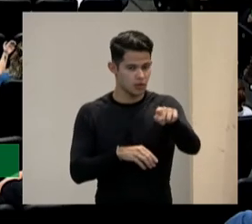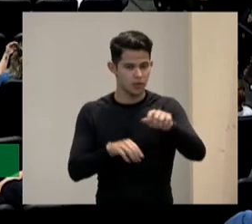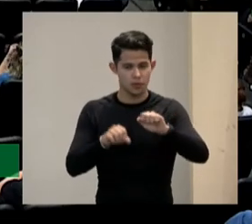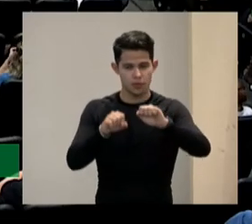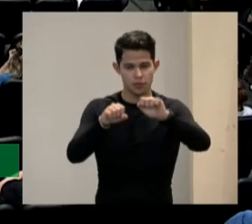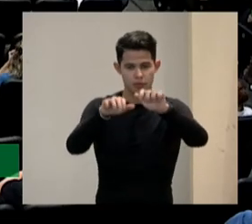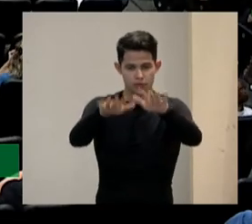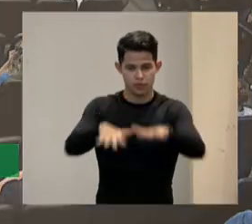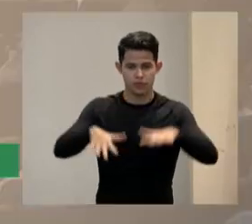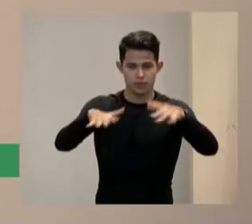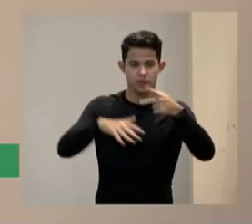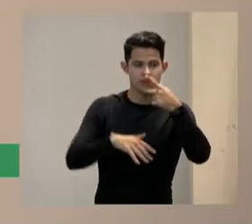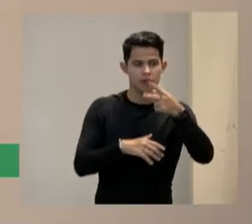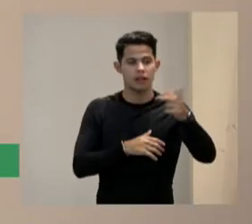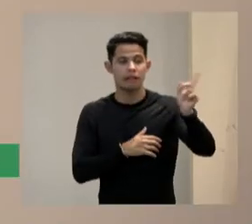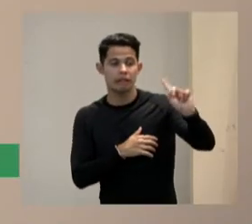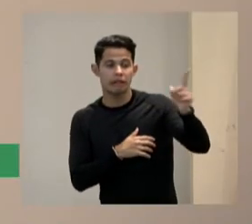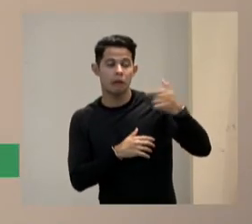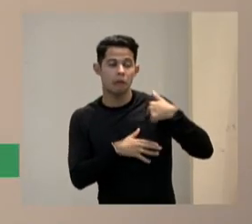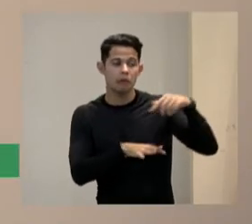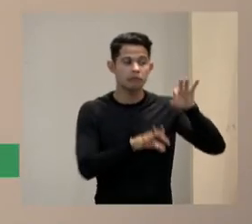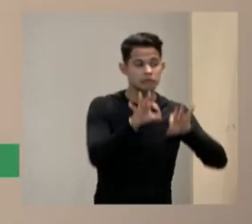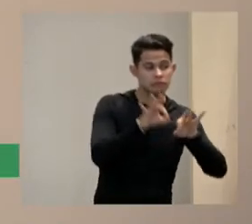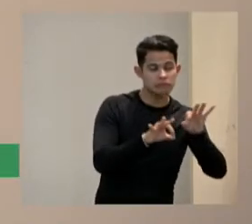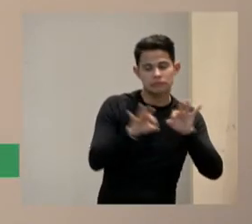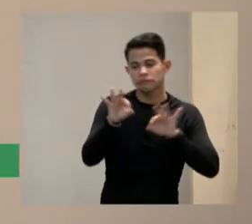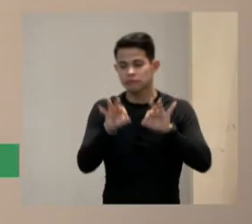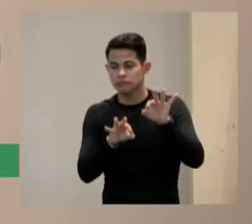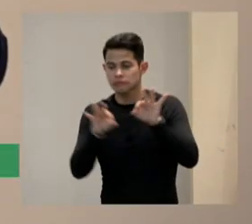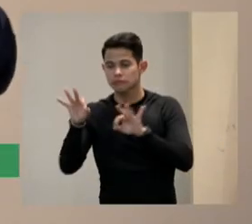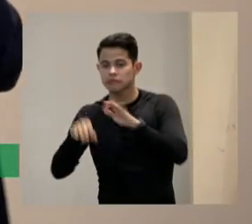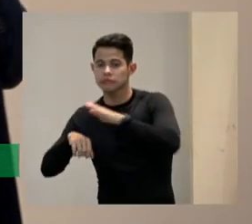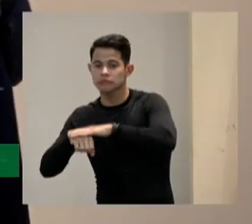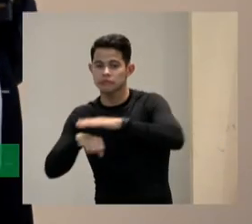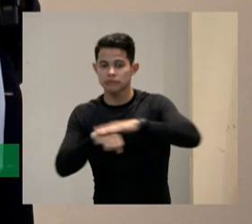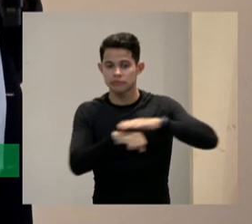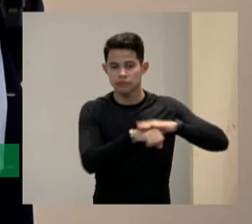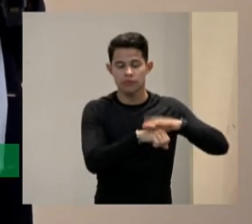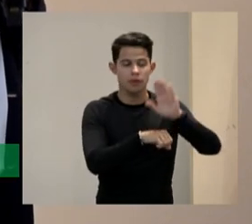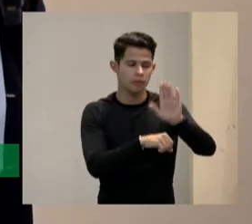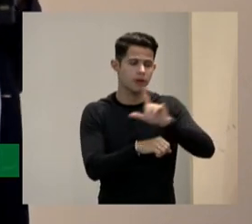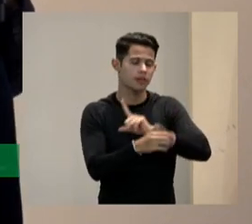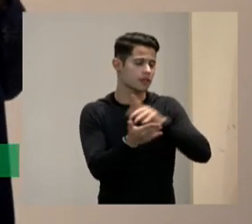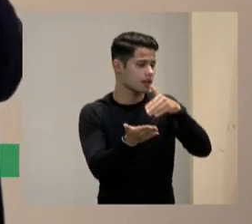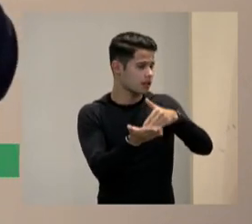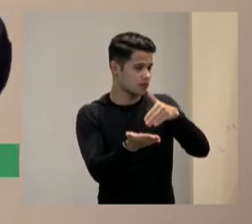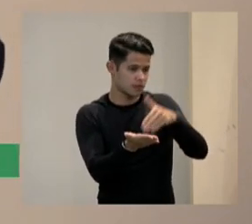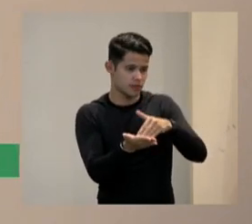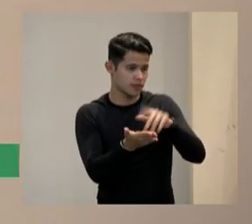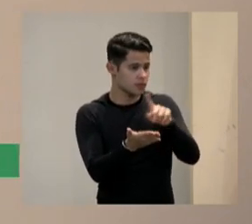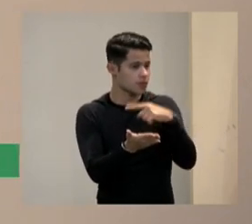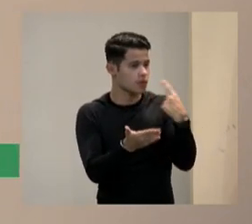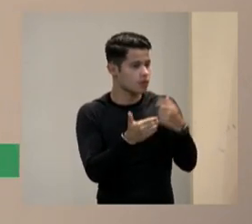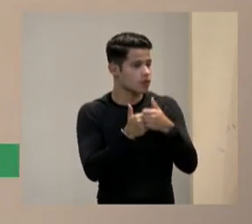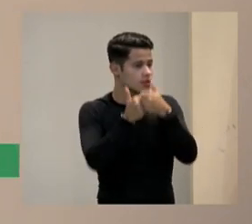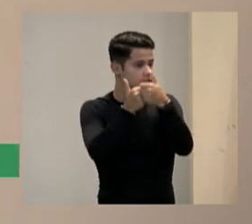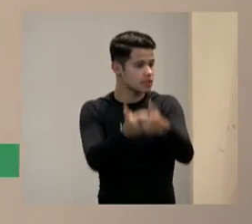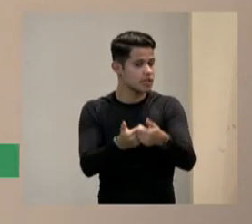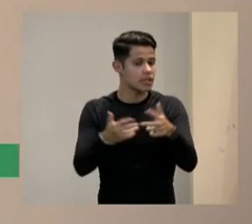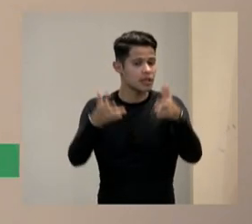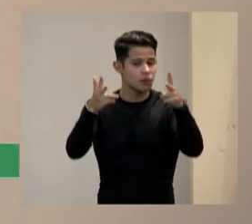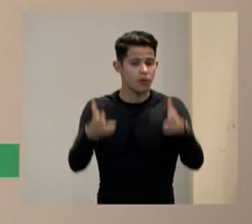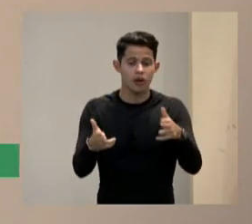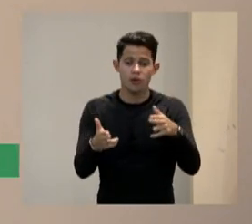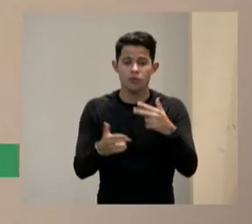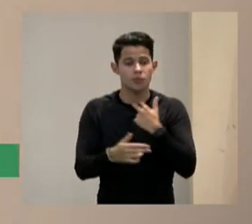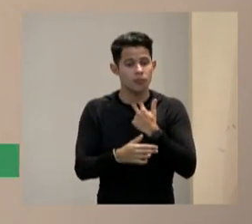aqui vai falar não eu faço tal coisa eu faço tal coisa e mais mas temos que mudar muito não podemos seguir com o mesmo esquema porque não está dando